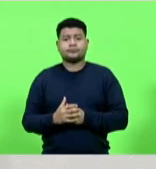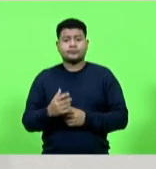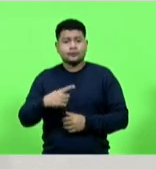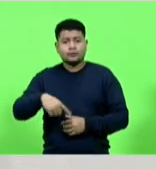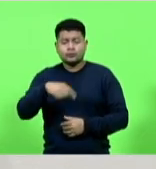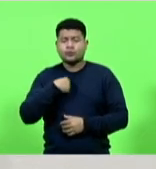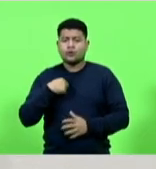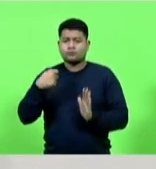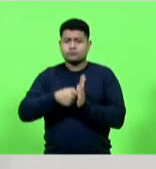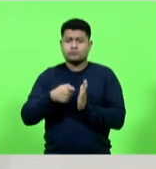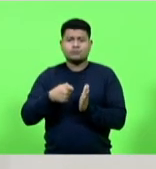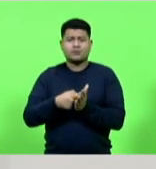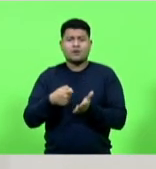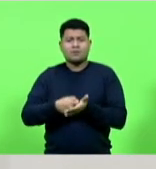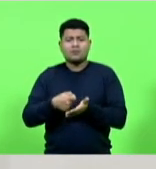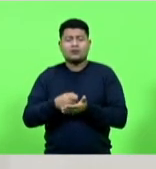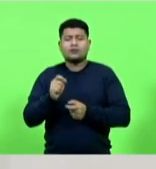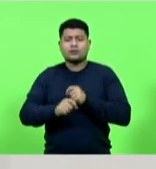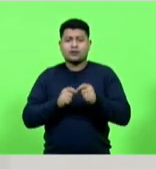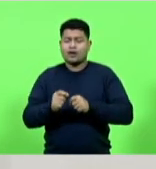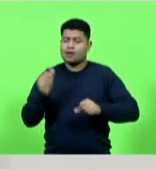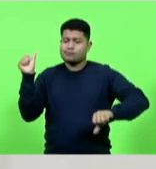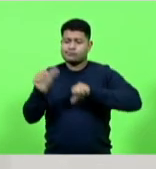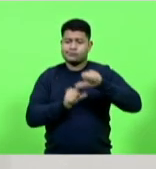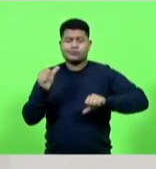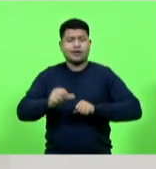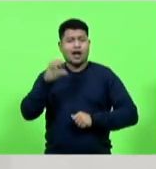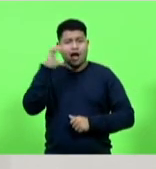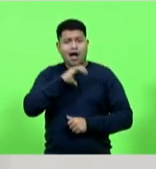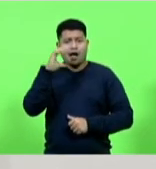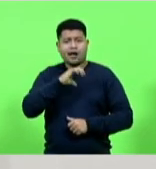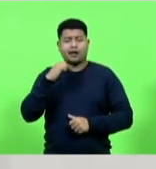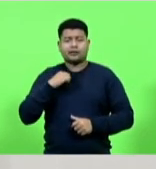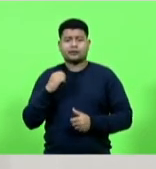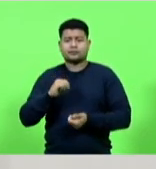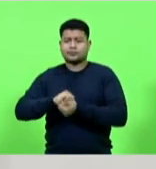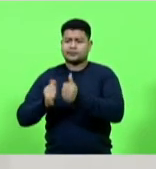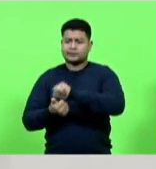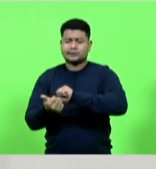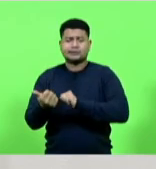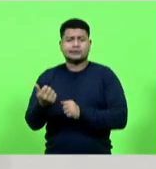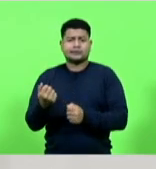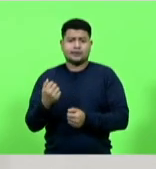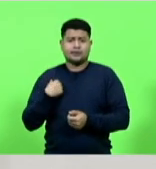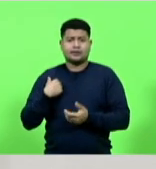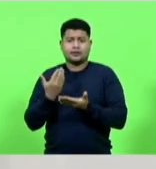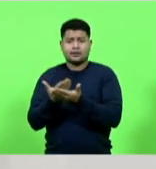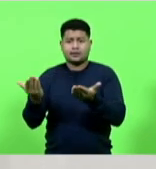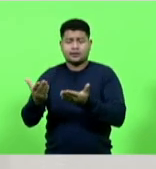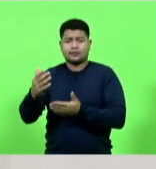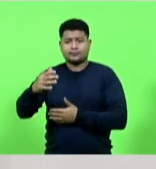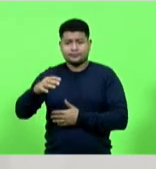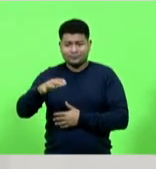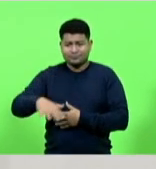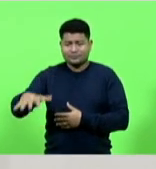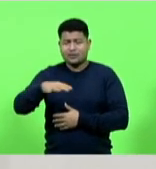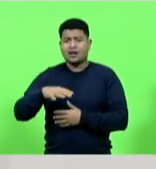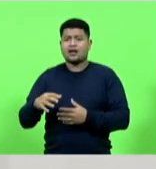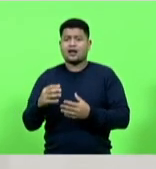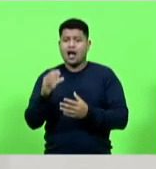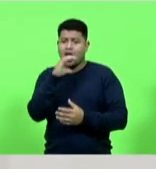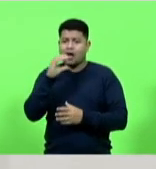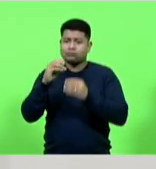obrigados a nos reinventar da noite para o dia entre os setores que sentiram imediatamente o impacto da pandemia o da